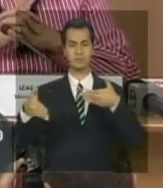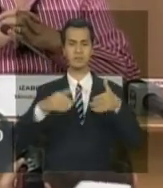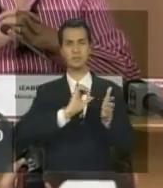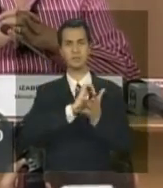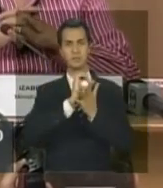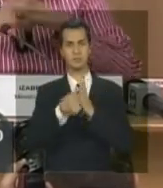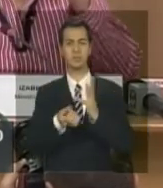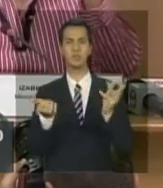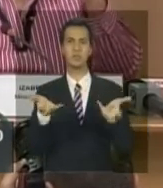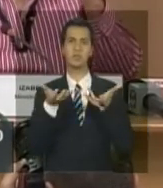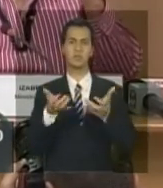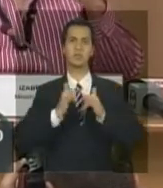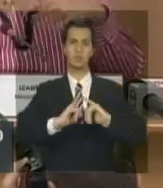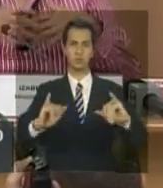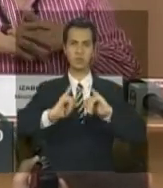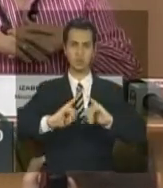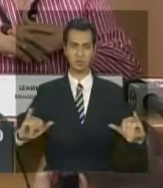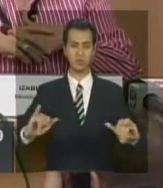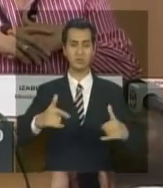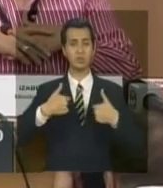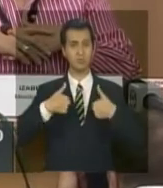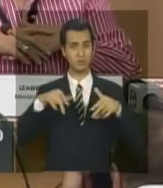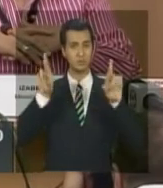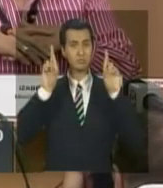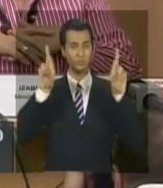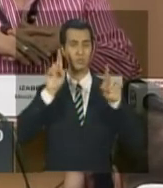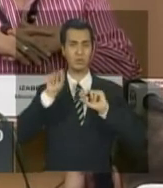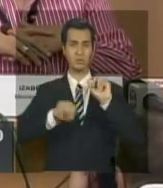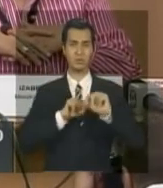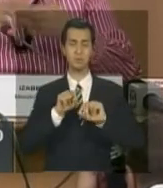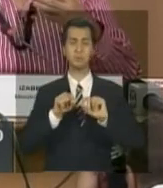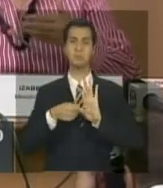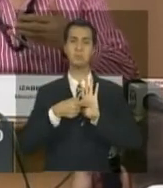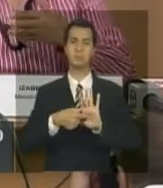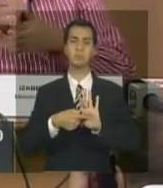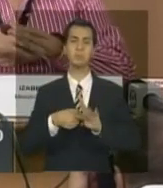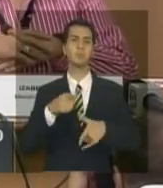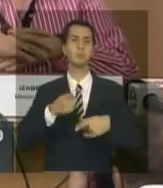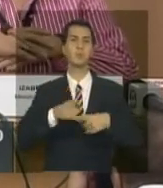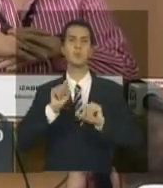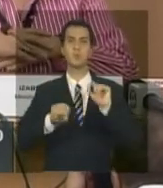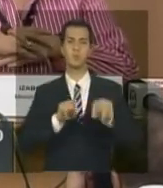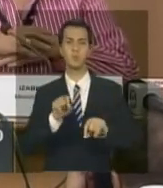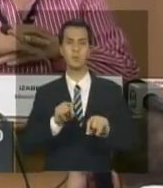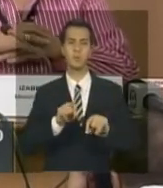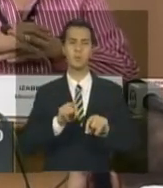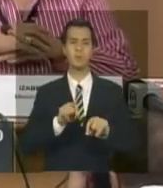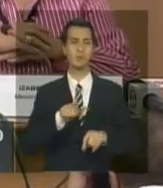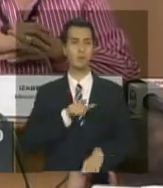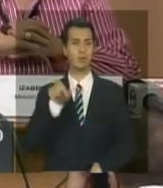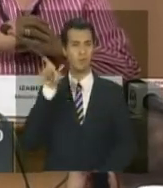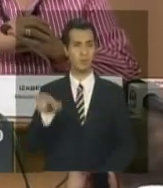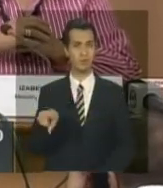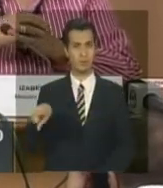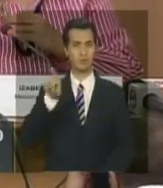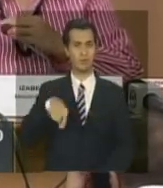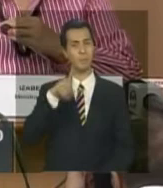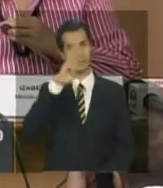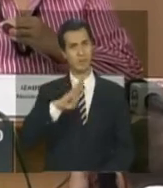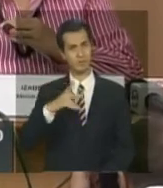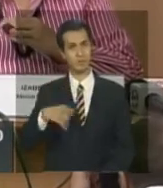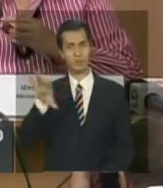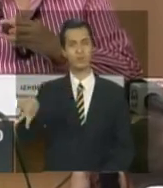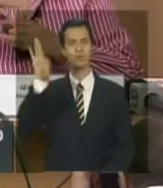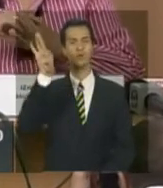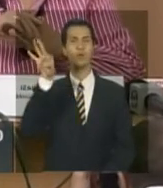e acho que isso aqui é também um exemplo porque nós temos um brasileiro na conversão da diversidade biológica que foi